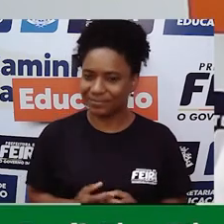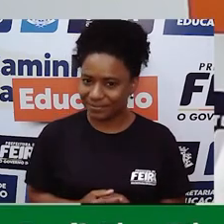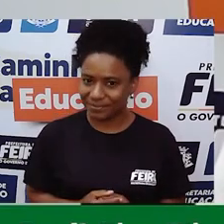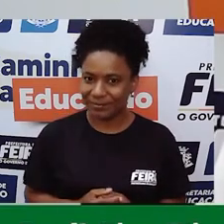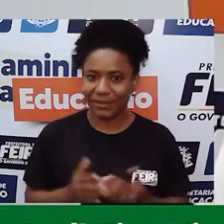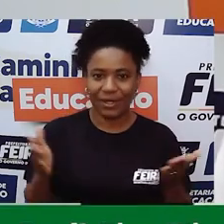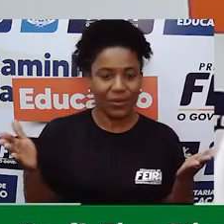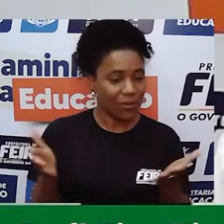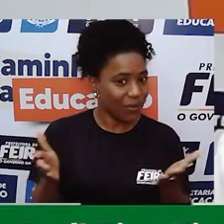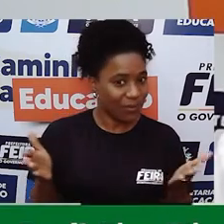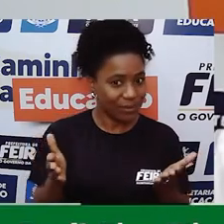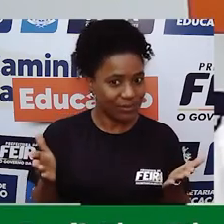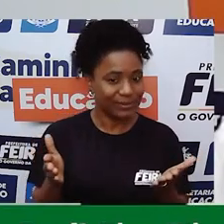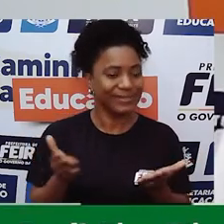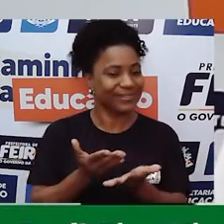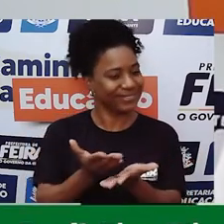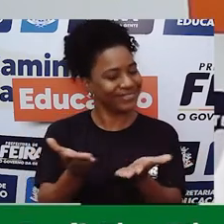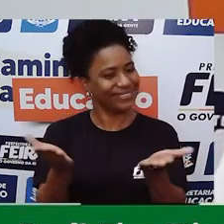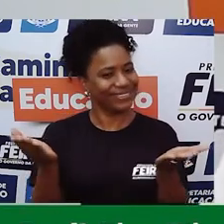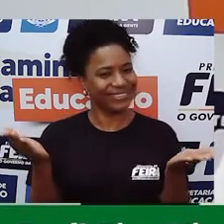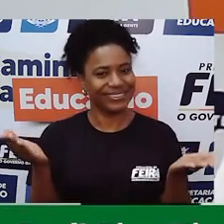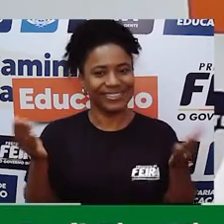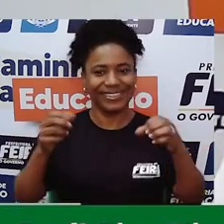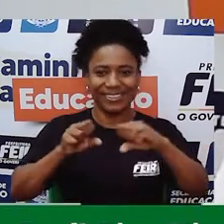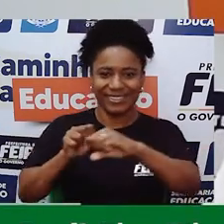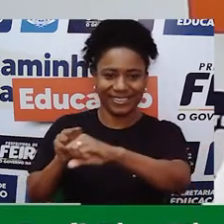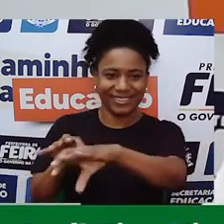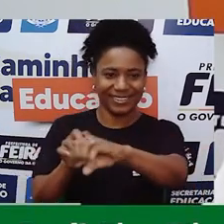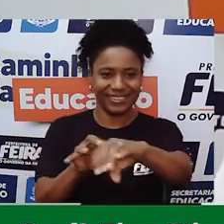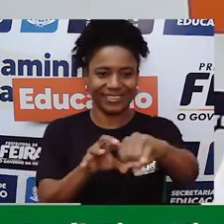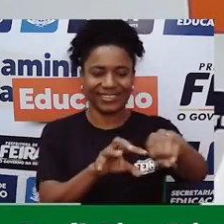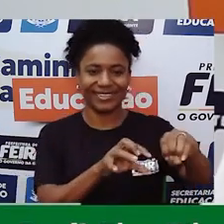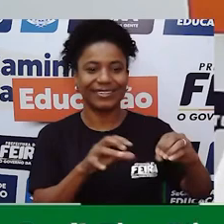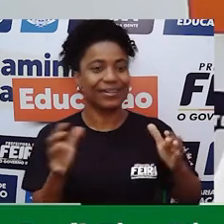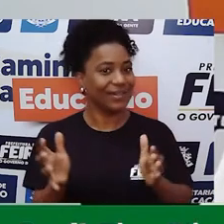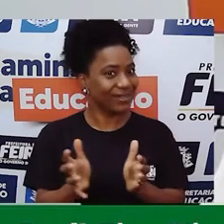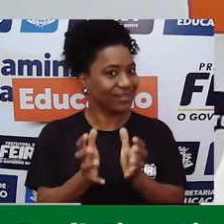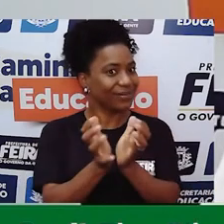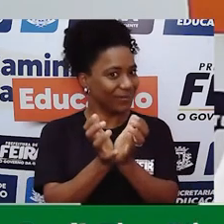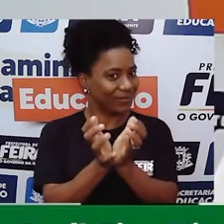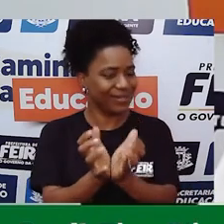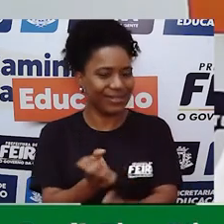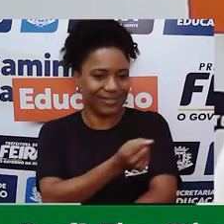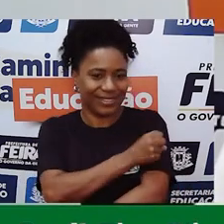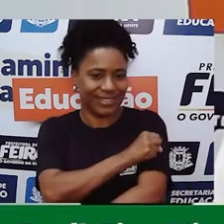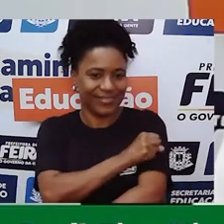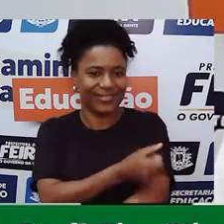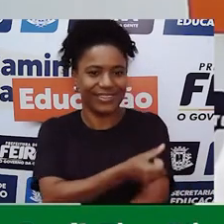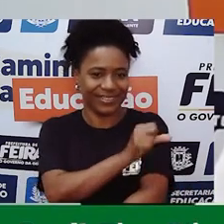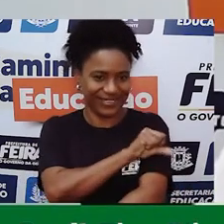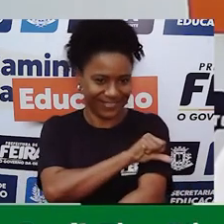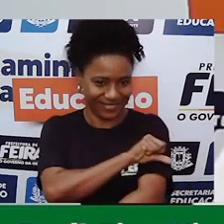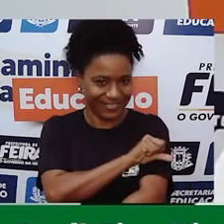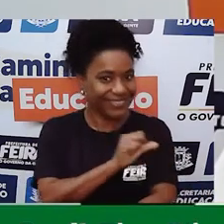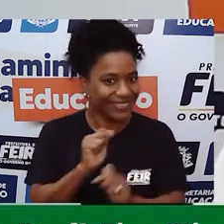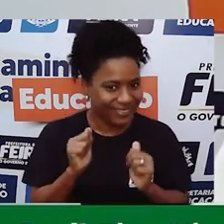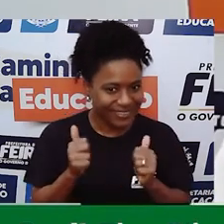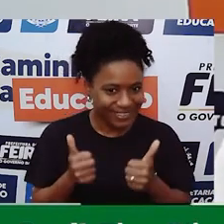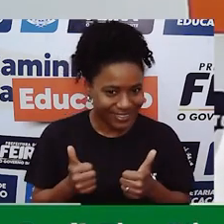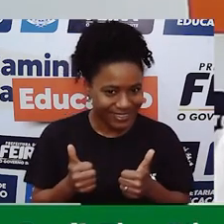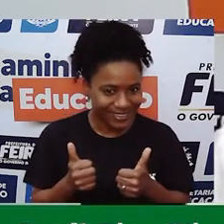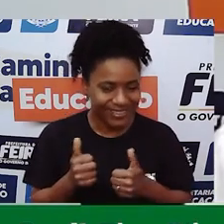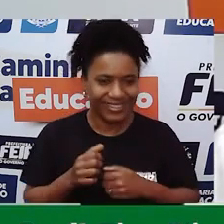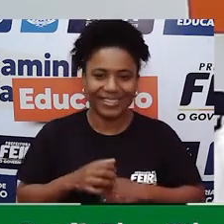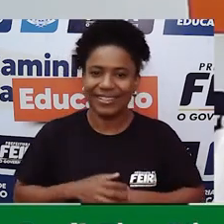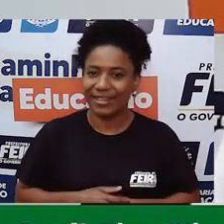dedicada a vocês, estudantes do oitavo e nono ano, ok? Eu sou